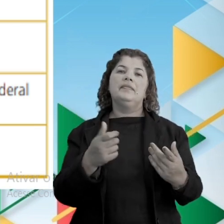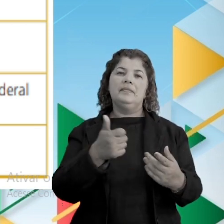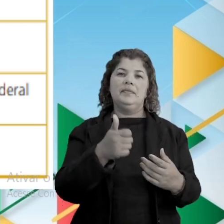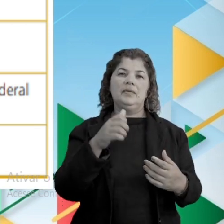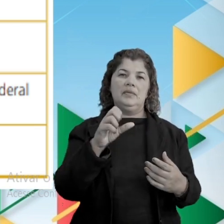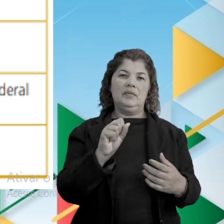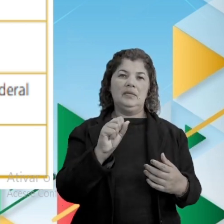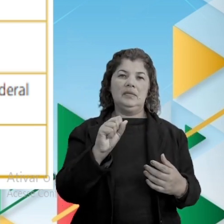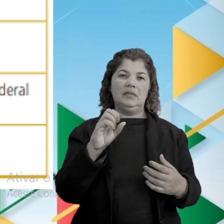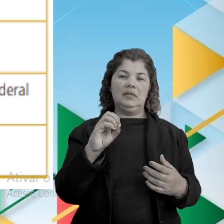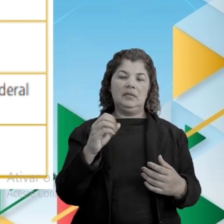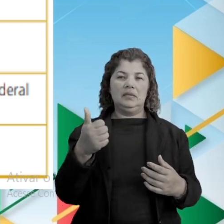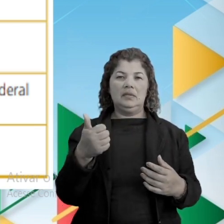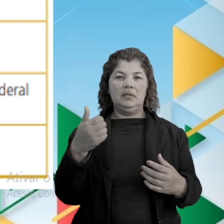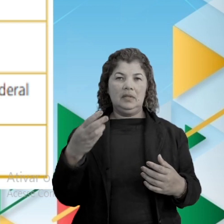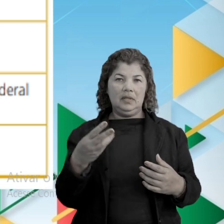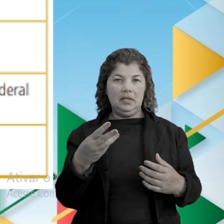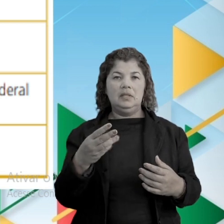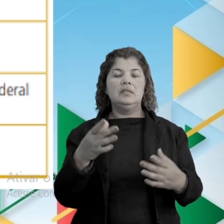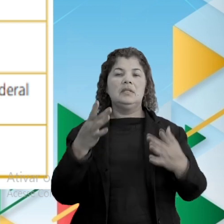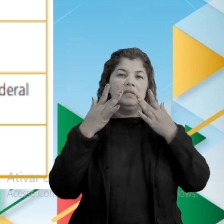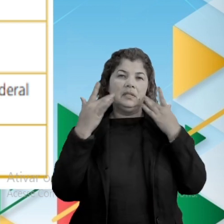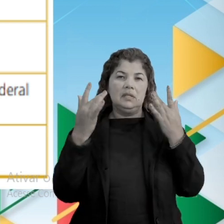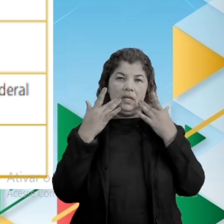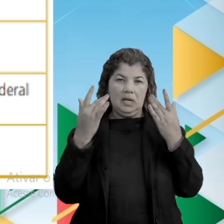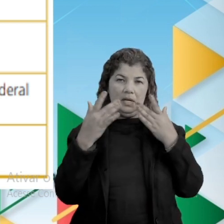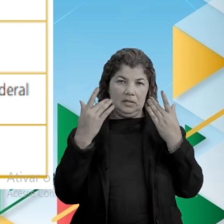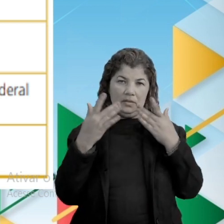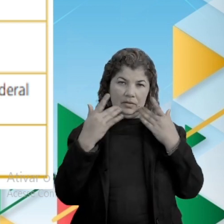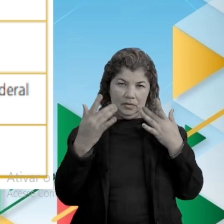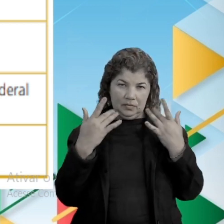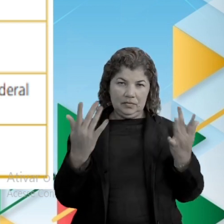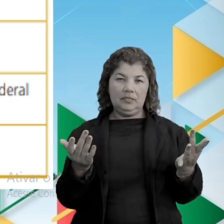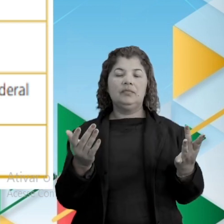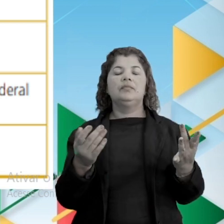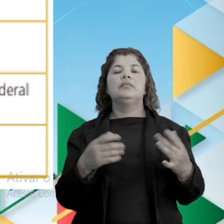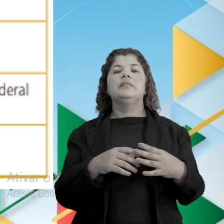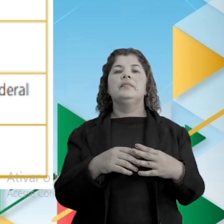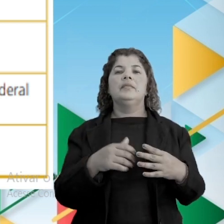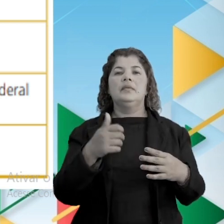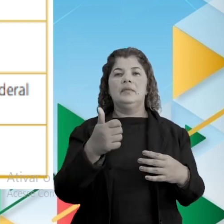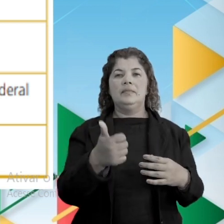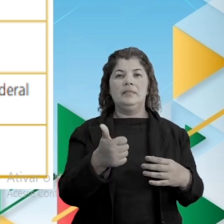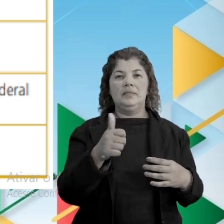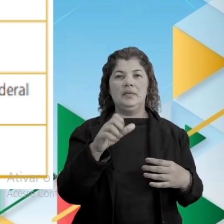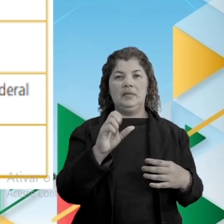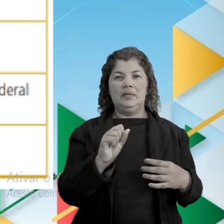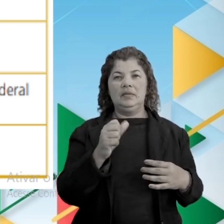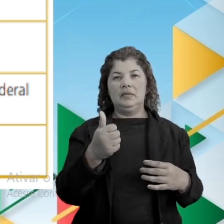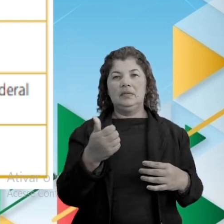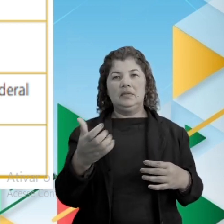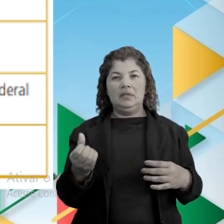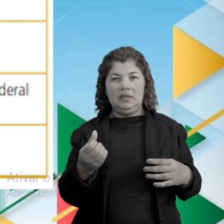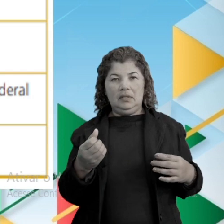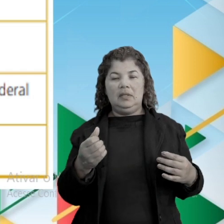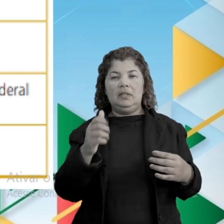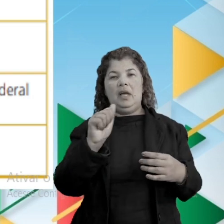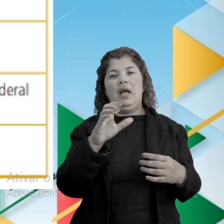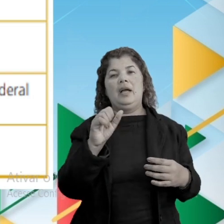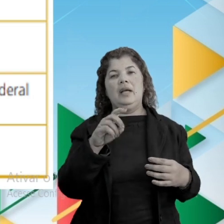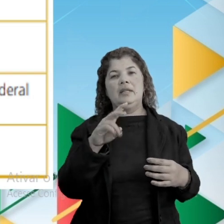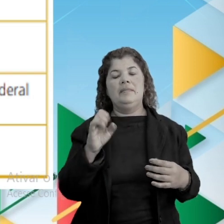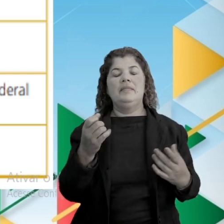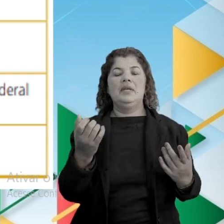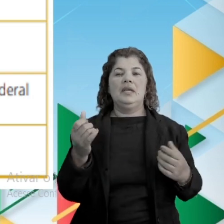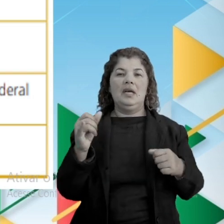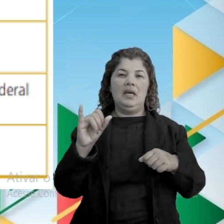São João, né? Em 1816, Academia Imperial de Belas Artes, atual Escola de